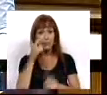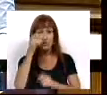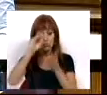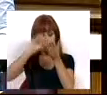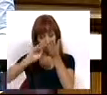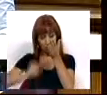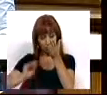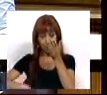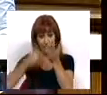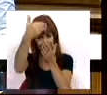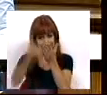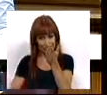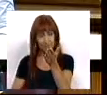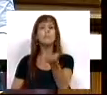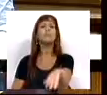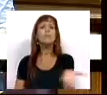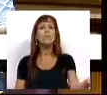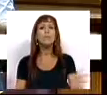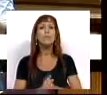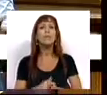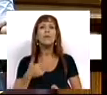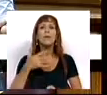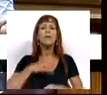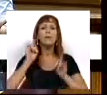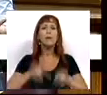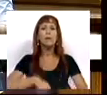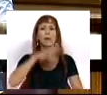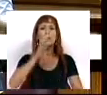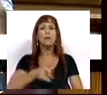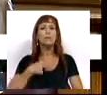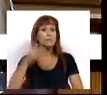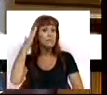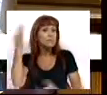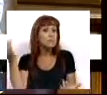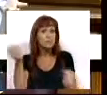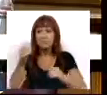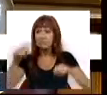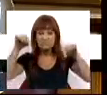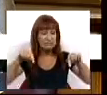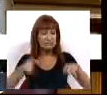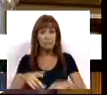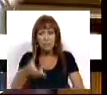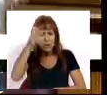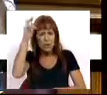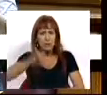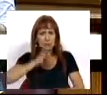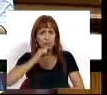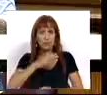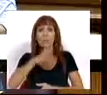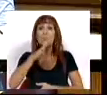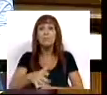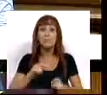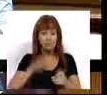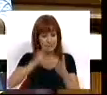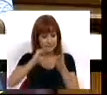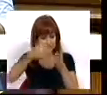subscreveram esta petição e queria começar por dizer que julgo que ninguém aqui teve a coragem de afirmar